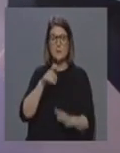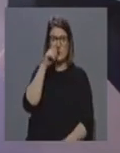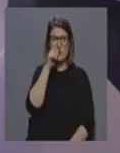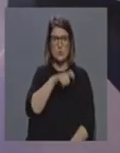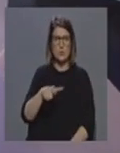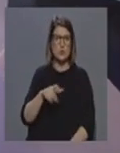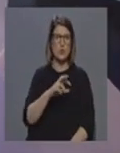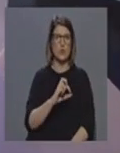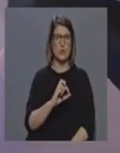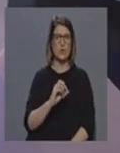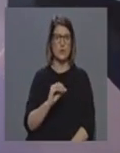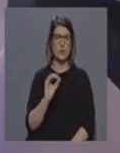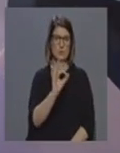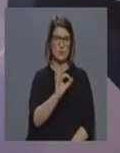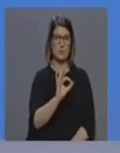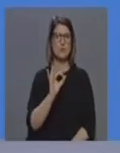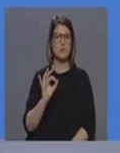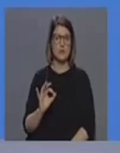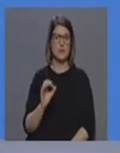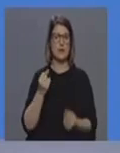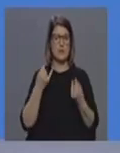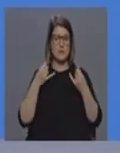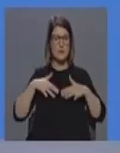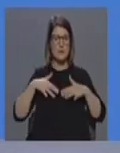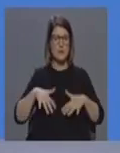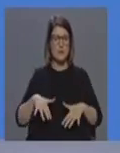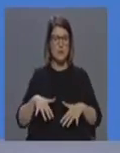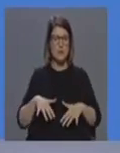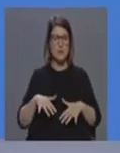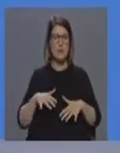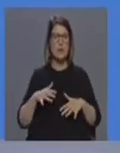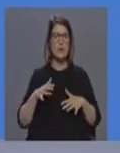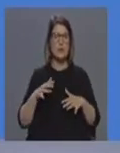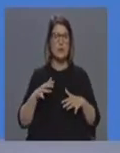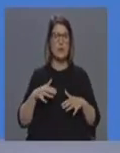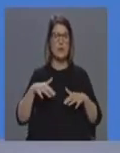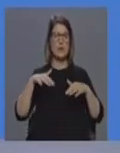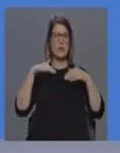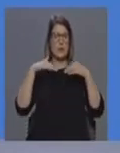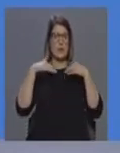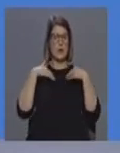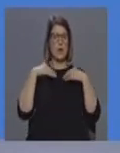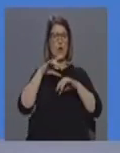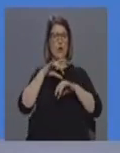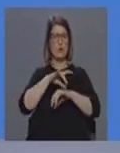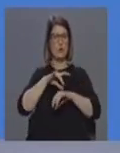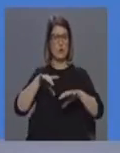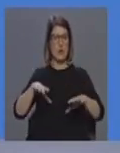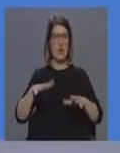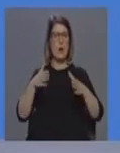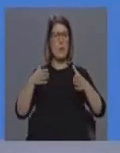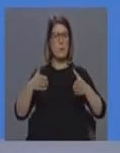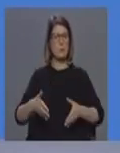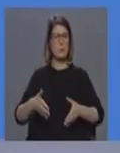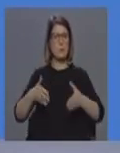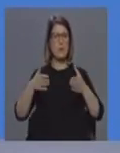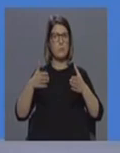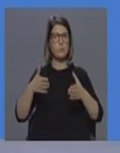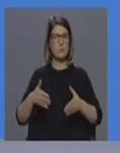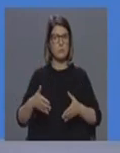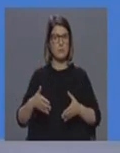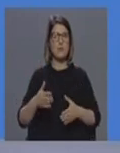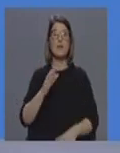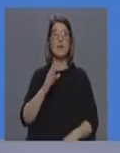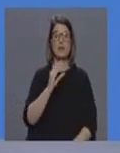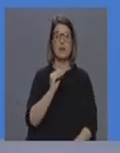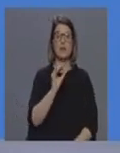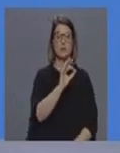das pessoas afetadas não necessitarão de internamento hospitalar. Seja 10% precisarão